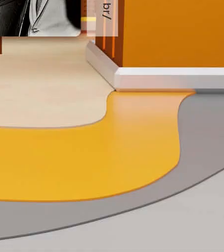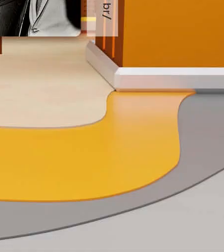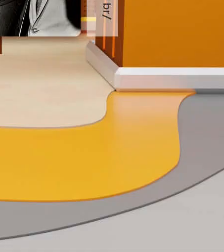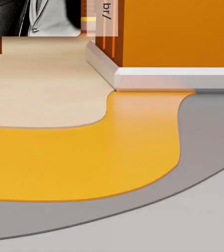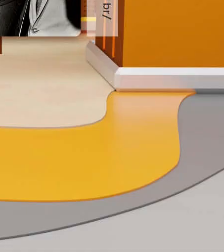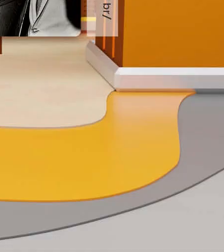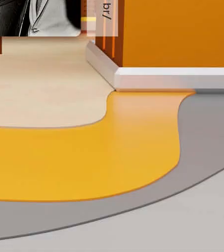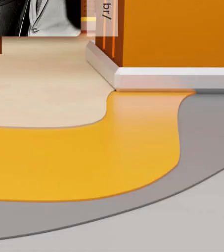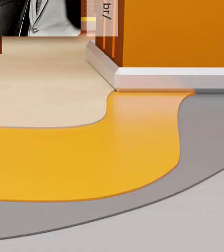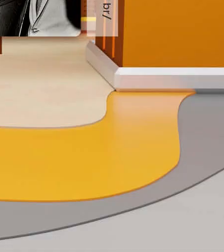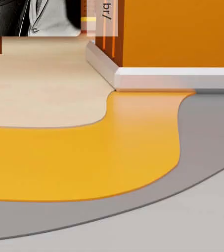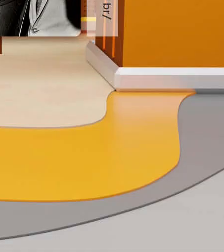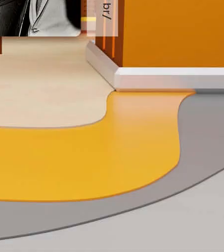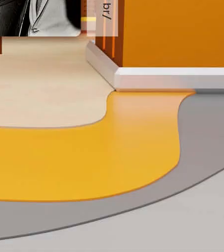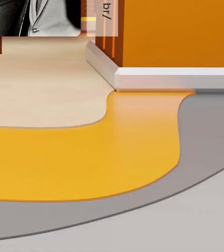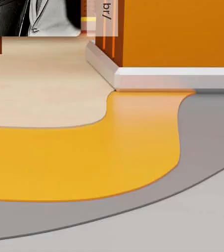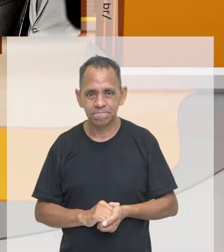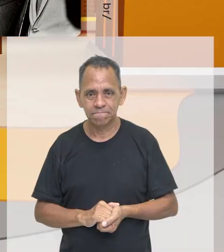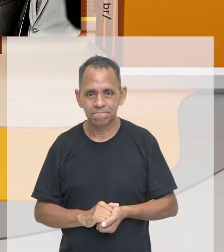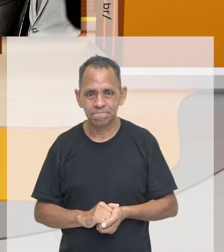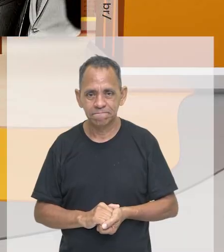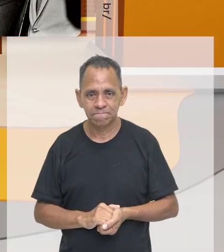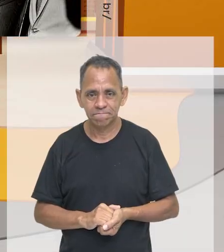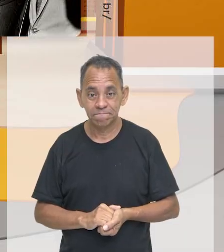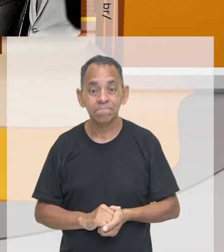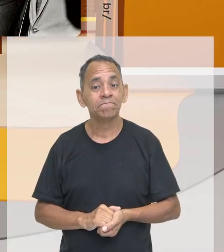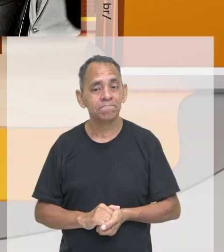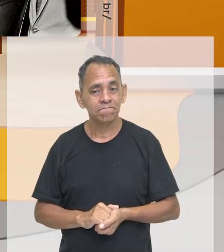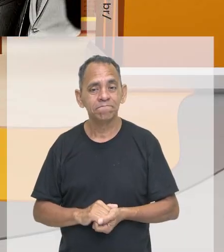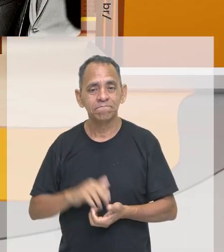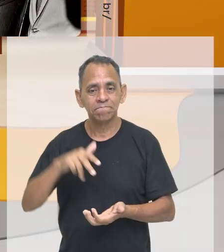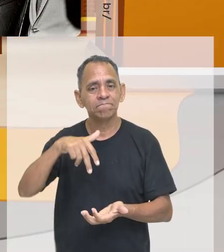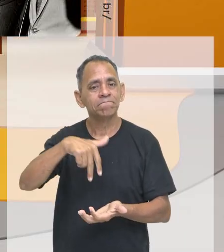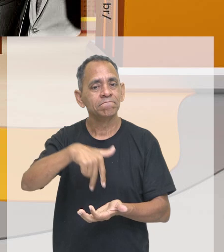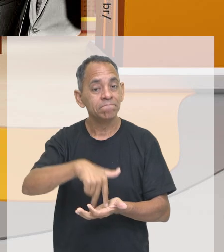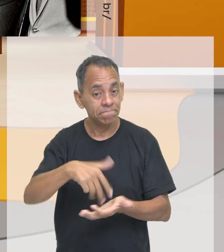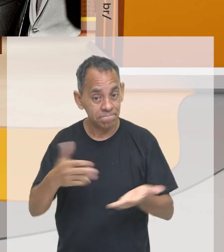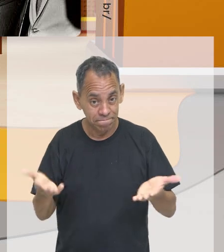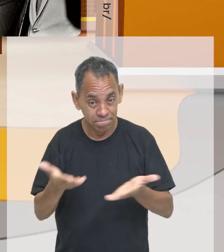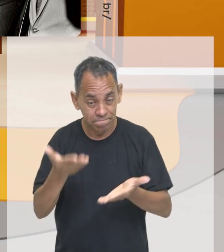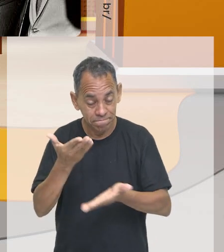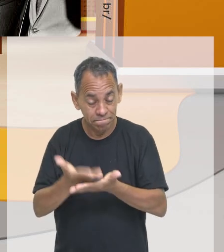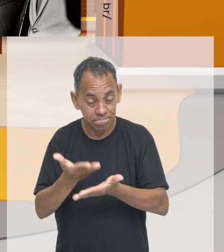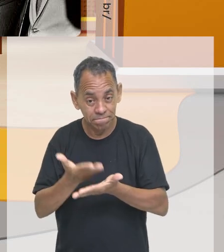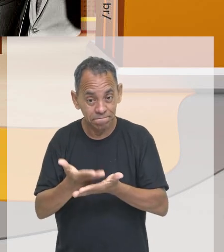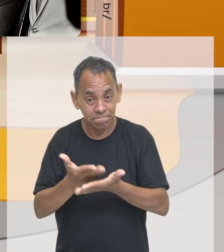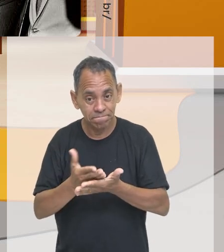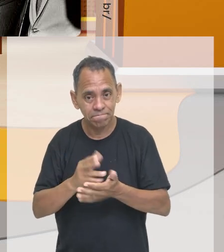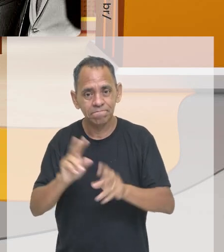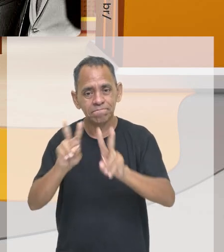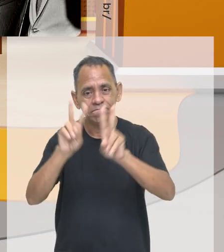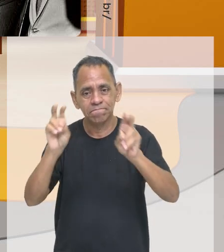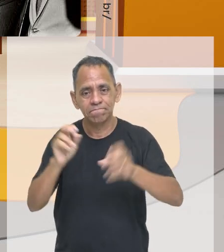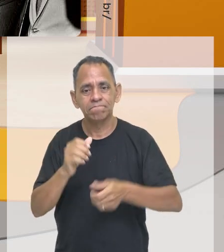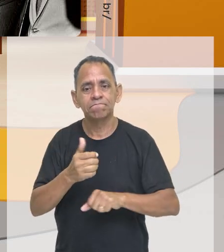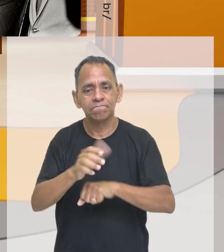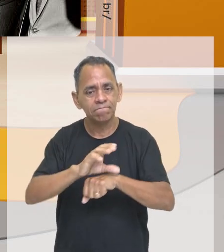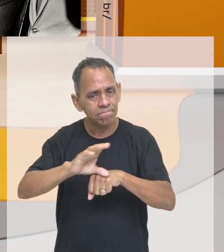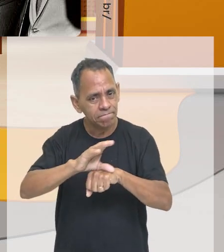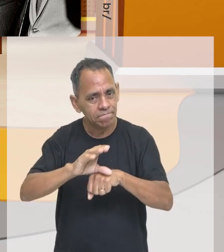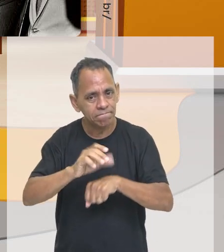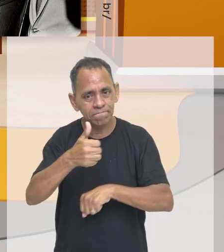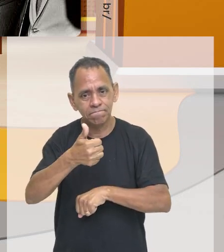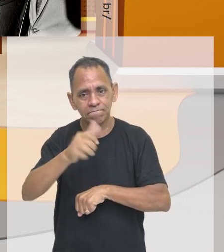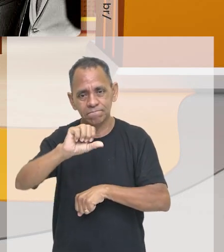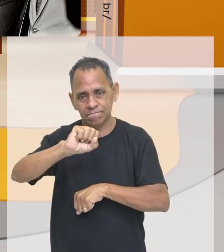Estamos aqui para falar da Constituição de 1988, a conhecida Constituição Cidadã. Por que